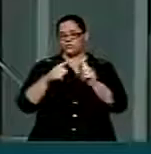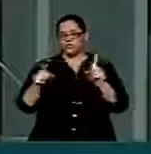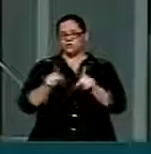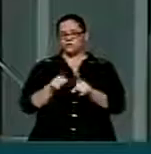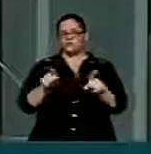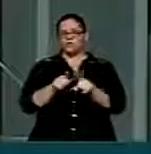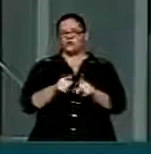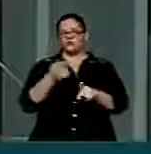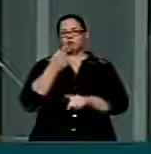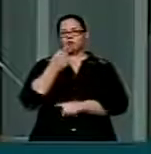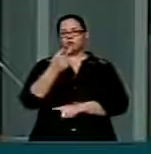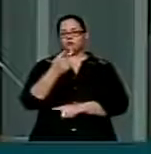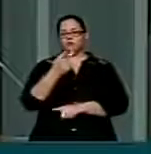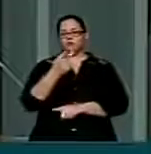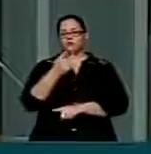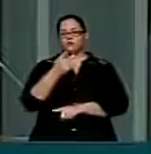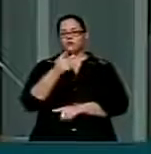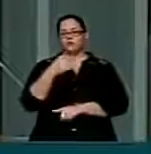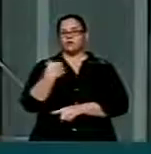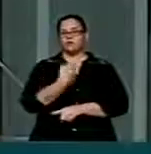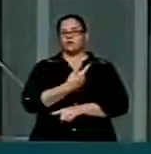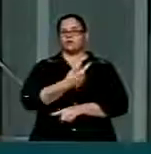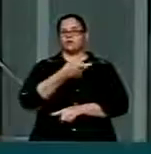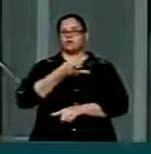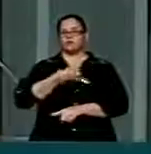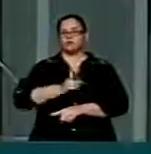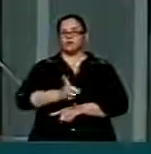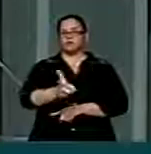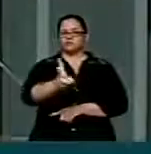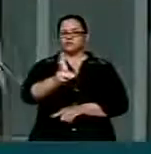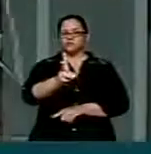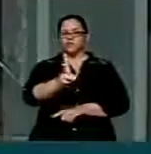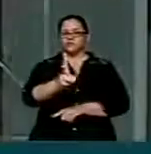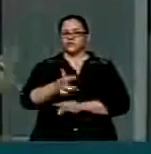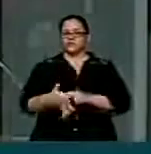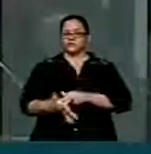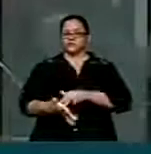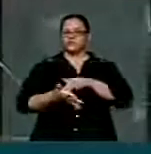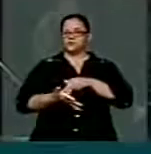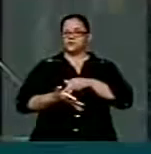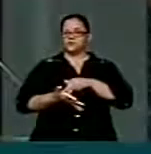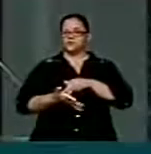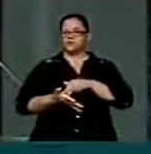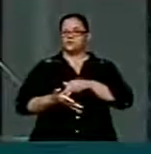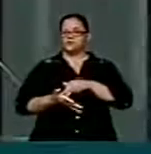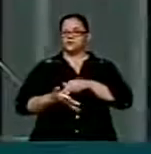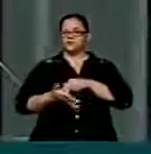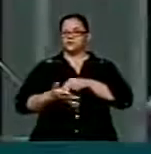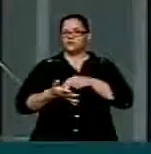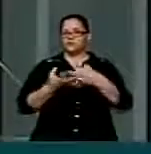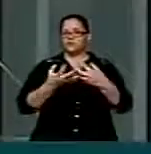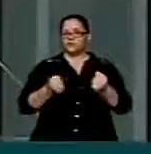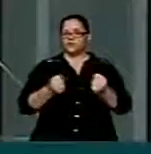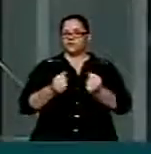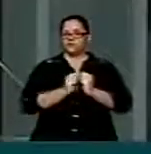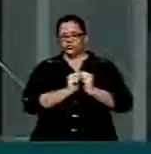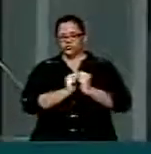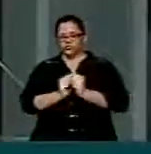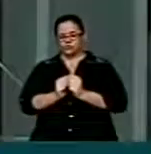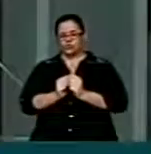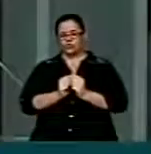dizer que nós continuamos empenhados em acompanhar todo este